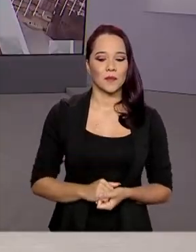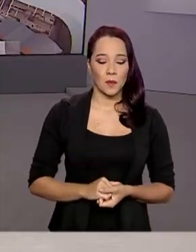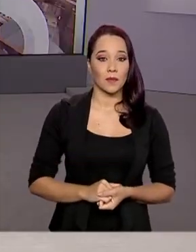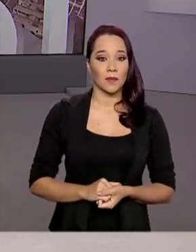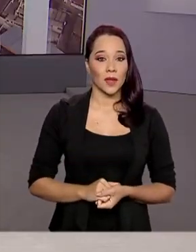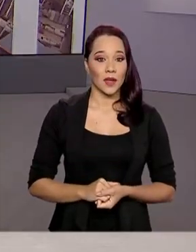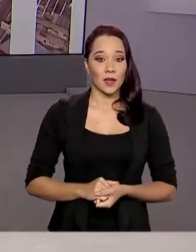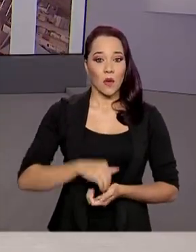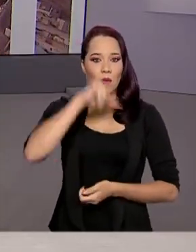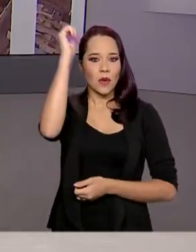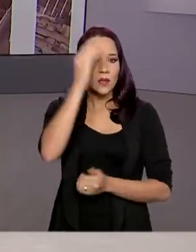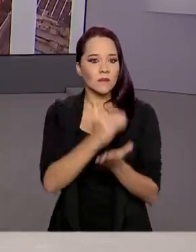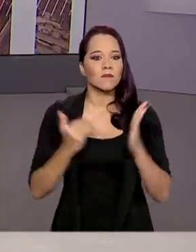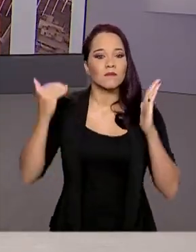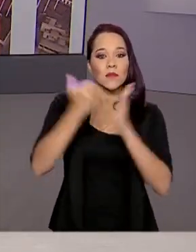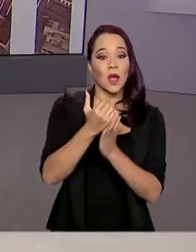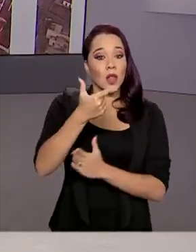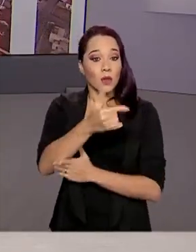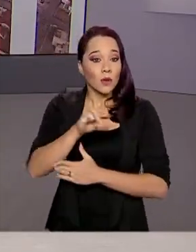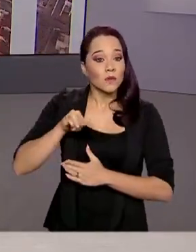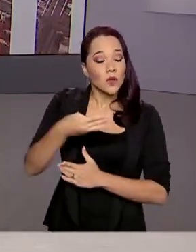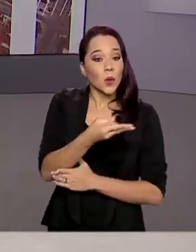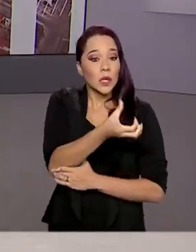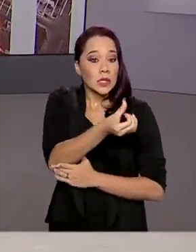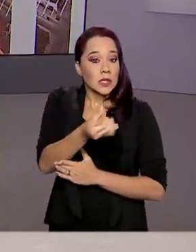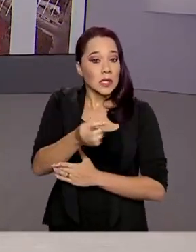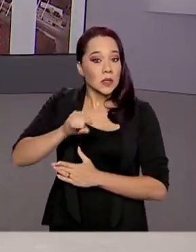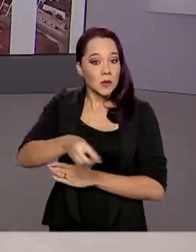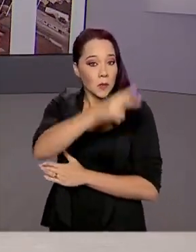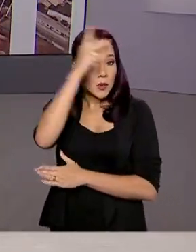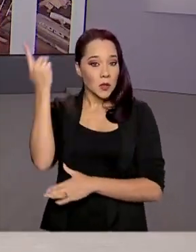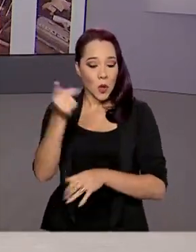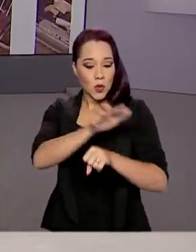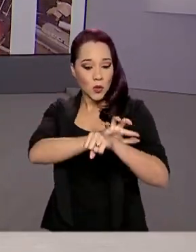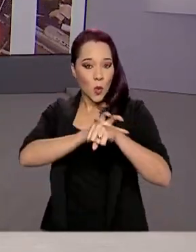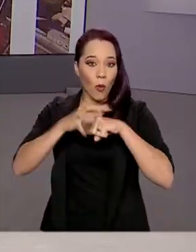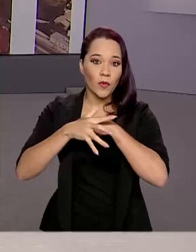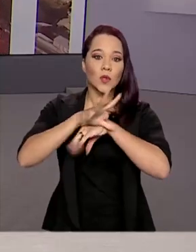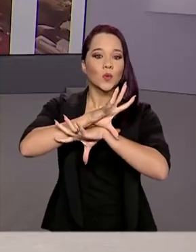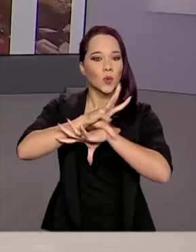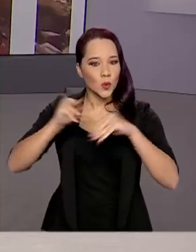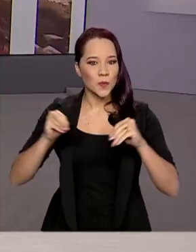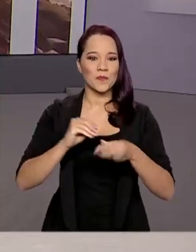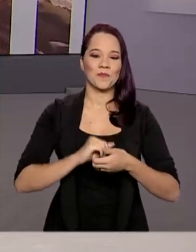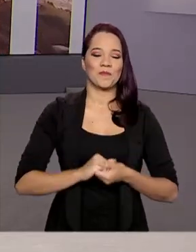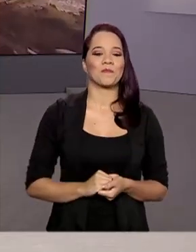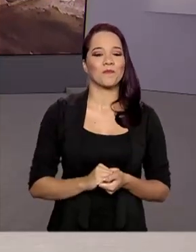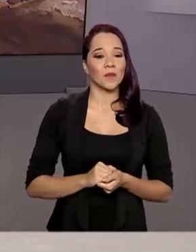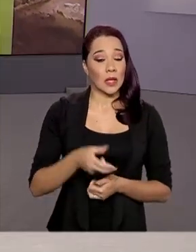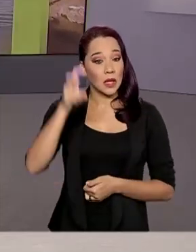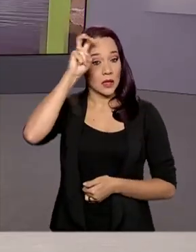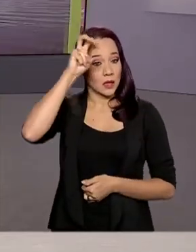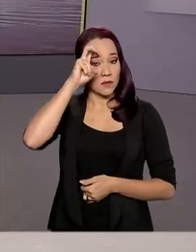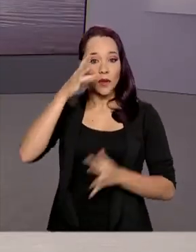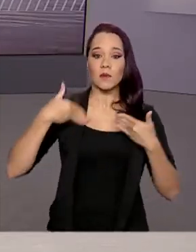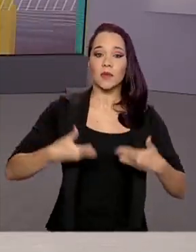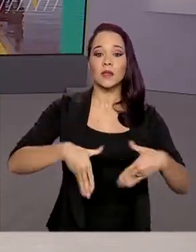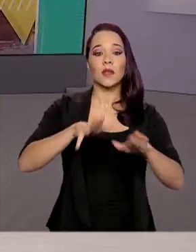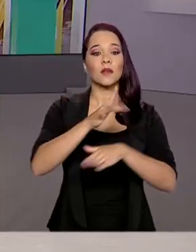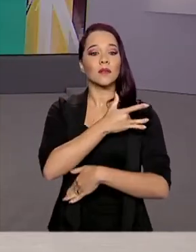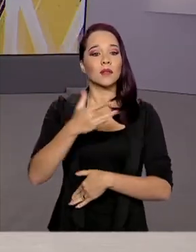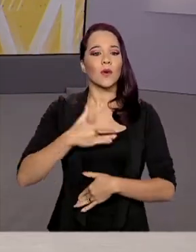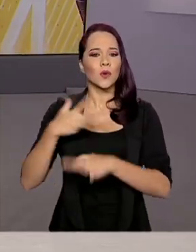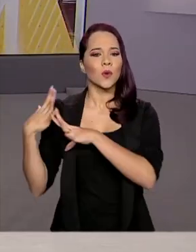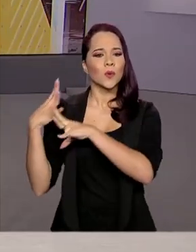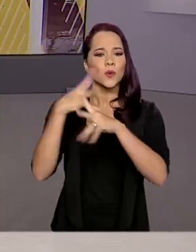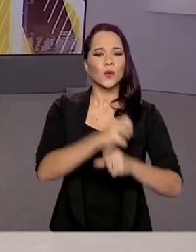O Brasil ultrapassou o número de 2 milhões e 600 mil pessoas recuperadas da Covid-19. Nessa quinta-feira, Ministério da Saúde